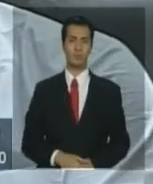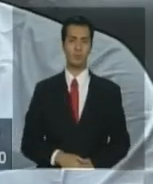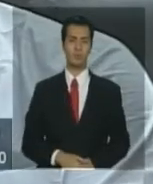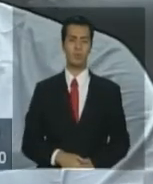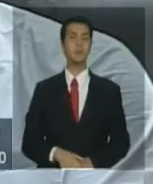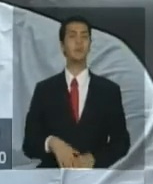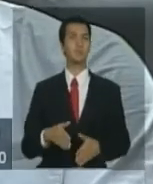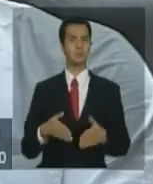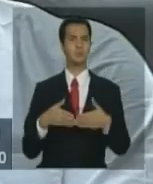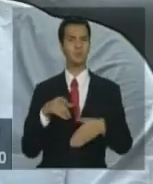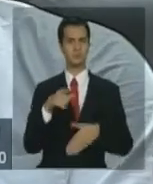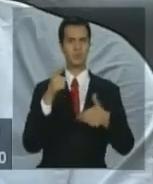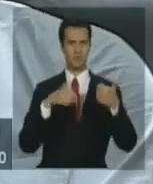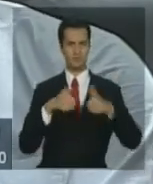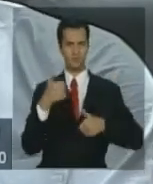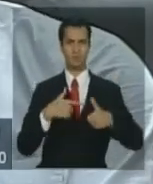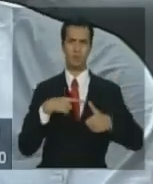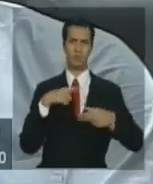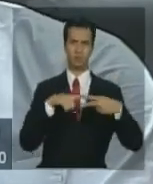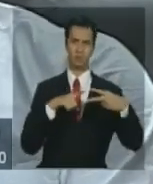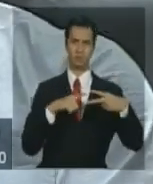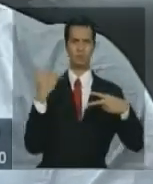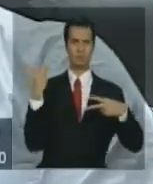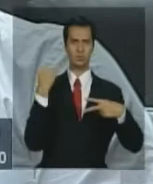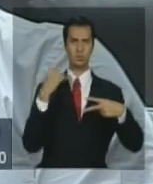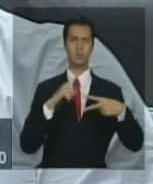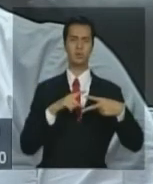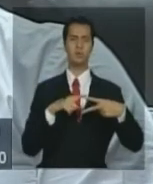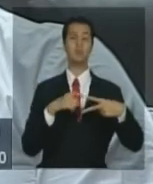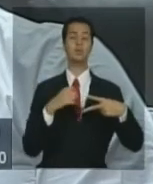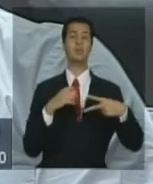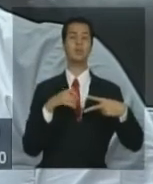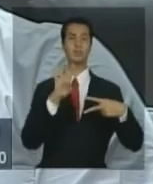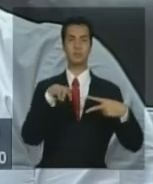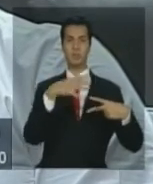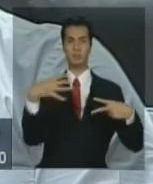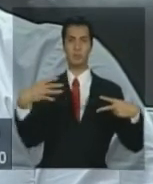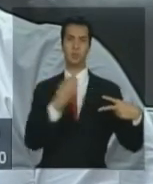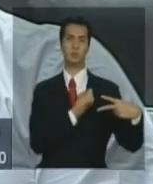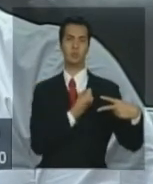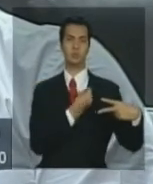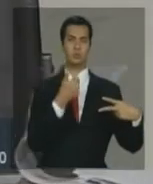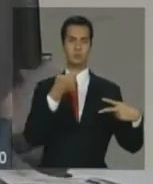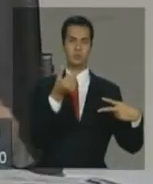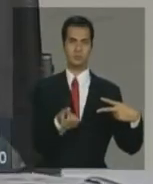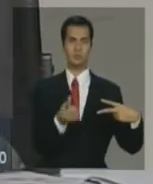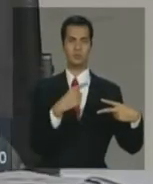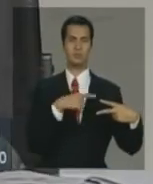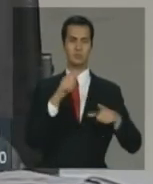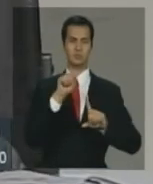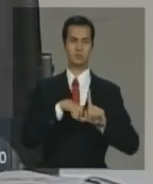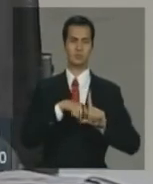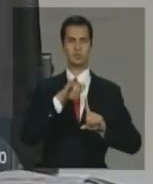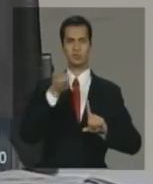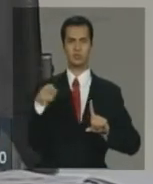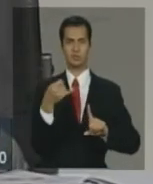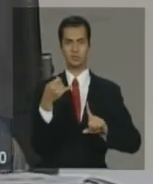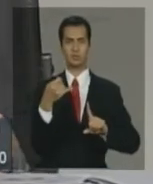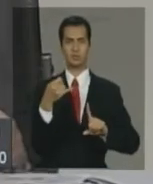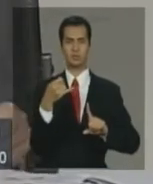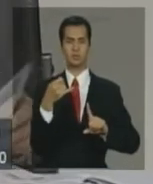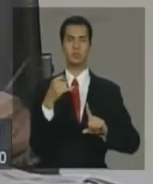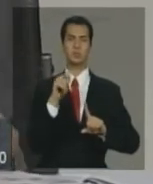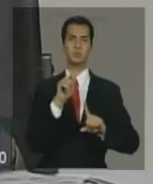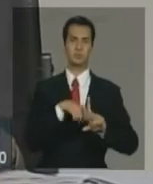me chamaram a atenção aqui. Uma é que, nessa tabela 16, no ano acumulado de janeiro e fevereiro, outras